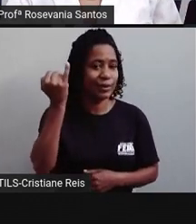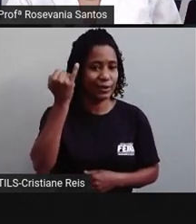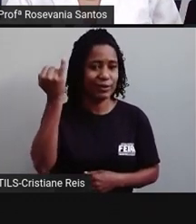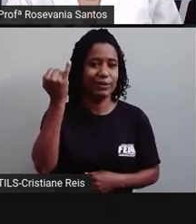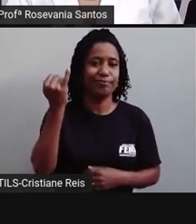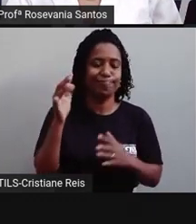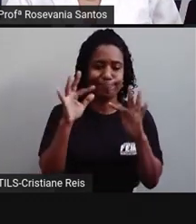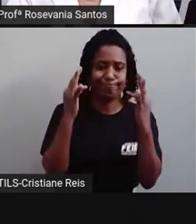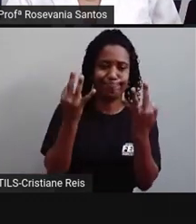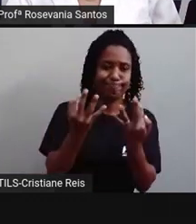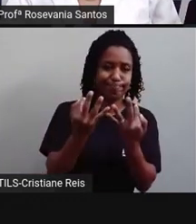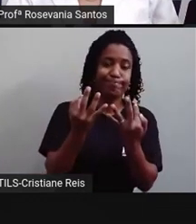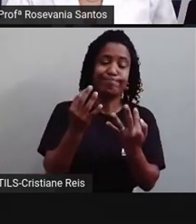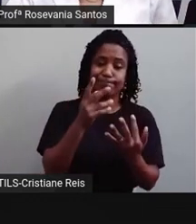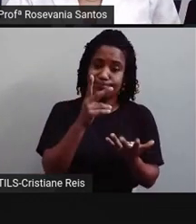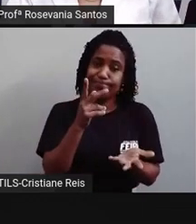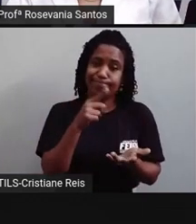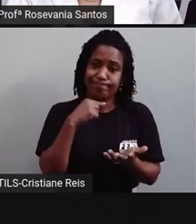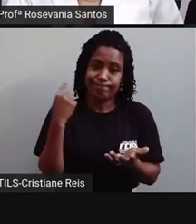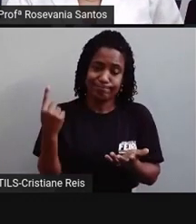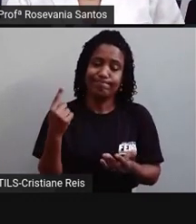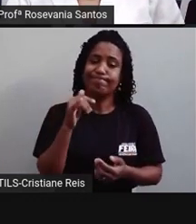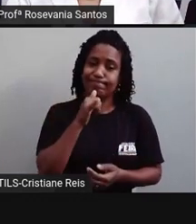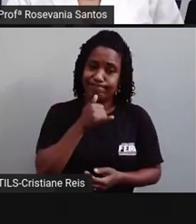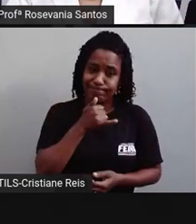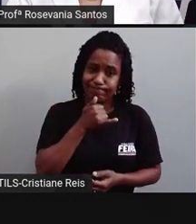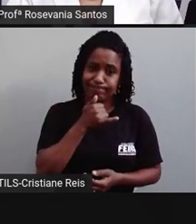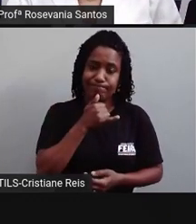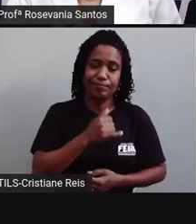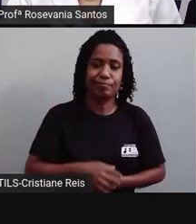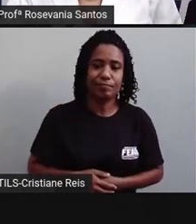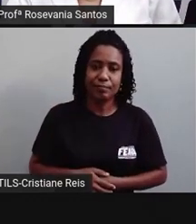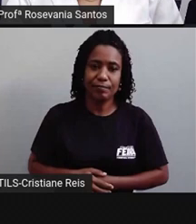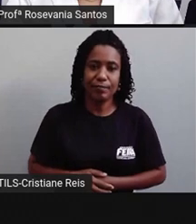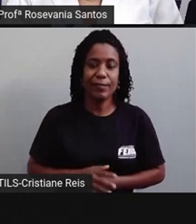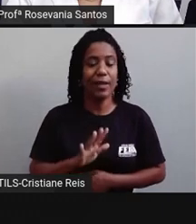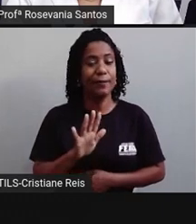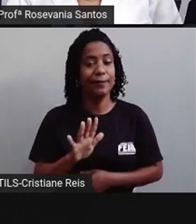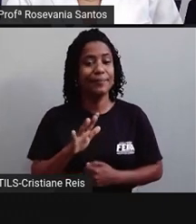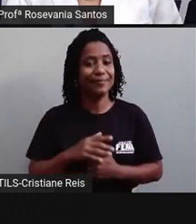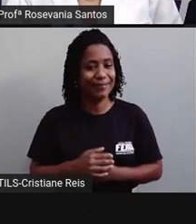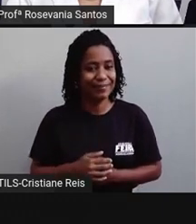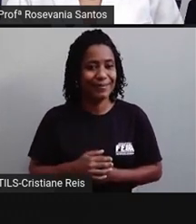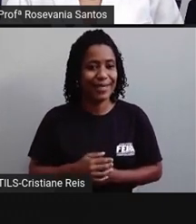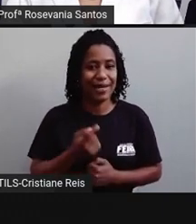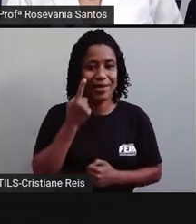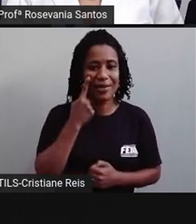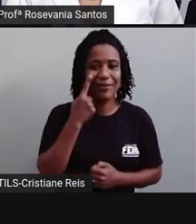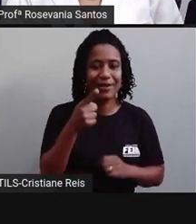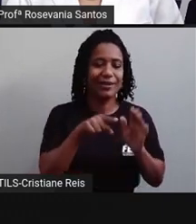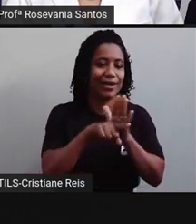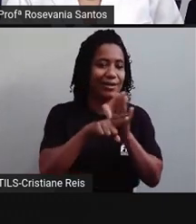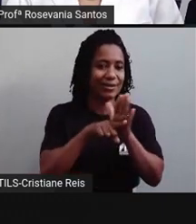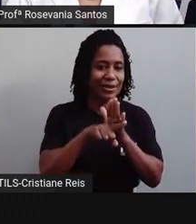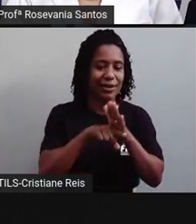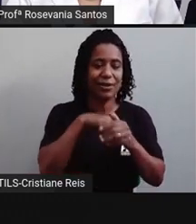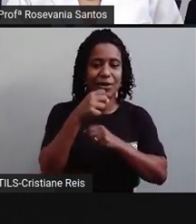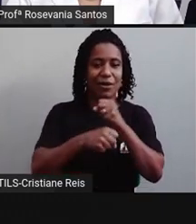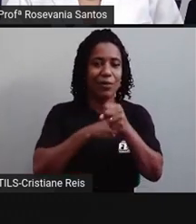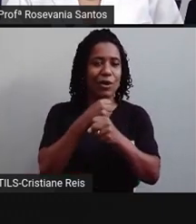seus entes queridos. Bom, aí vamos, né, analisar isso. 2020